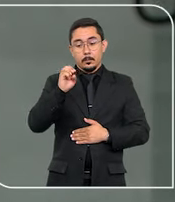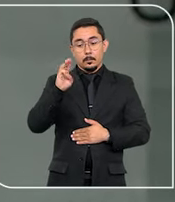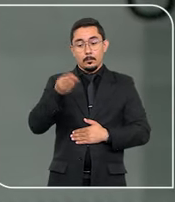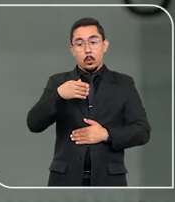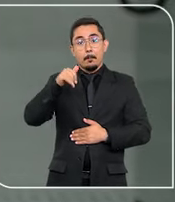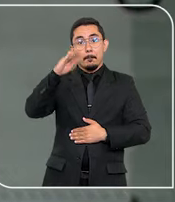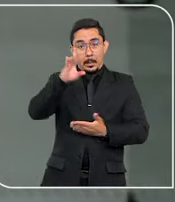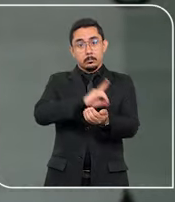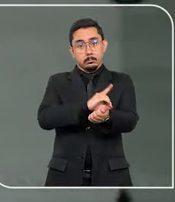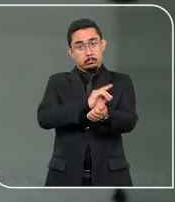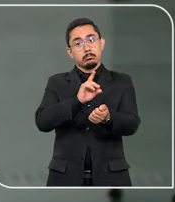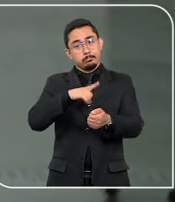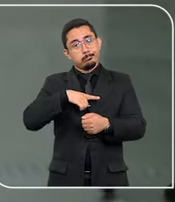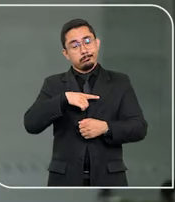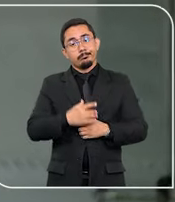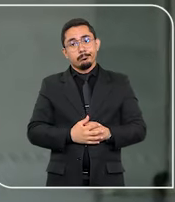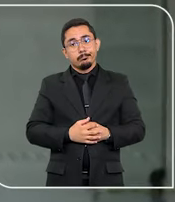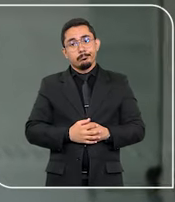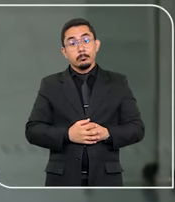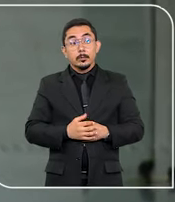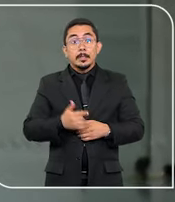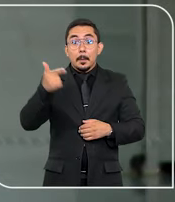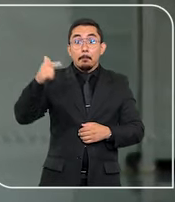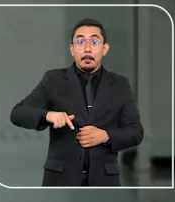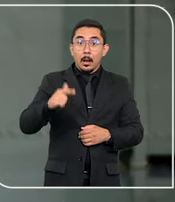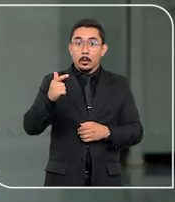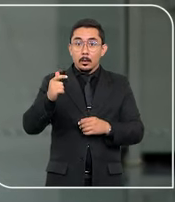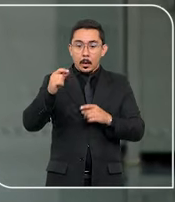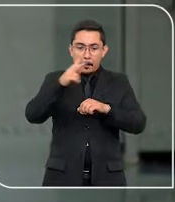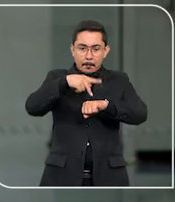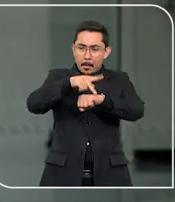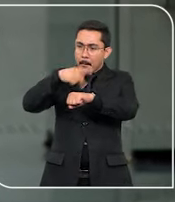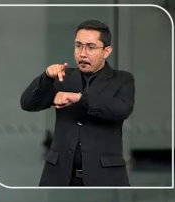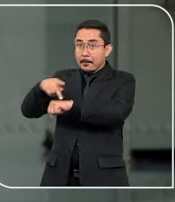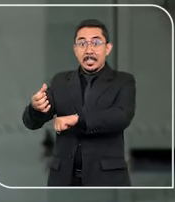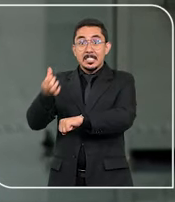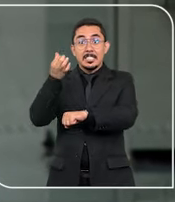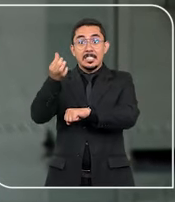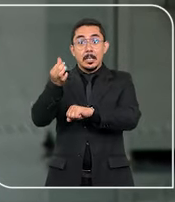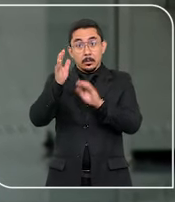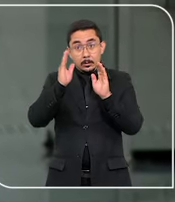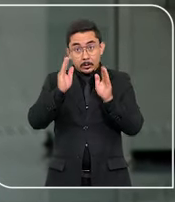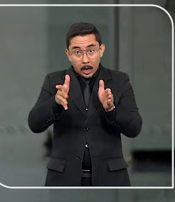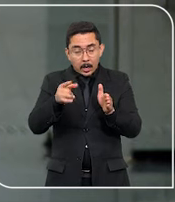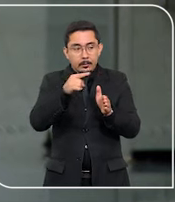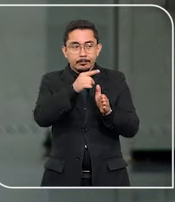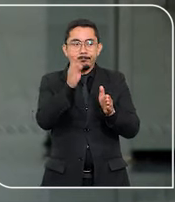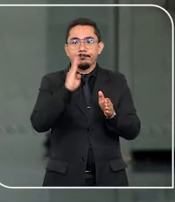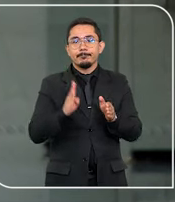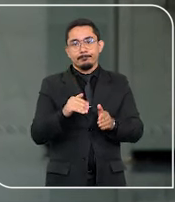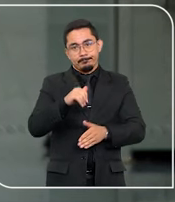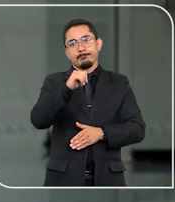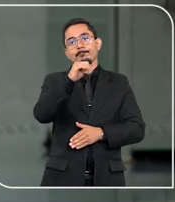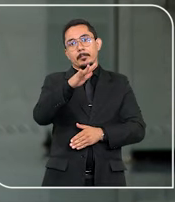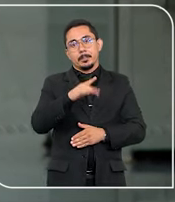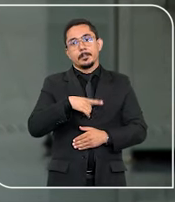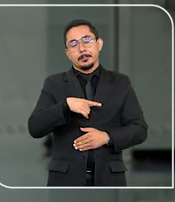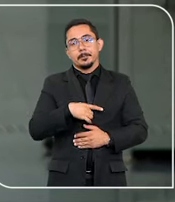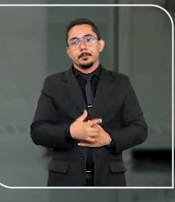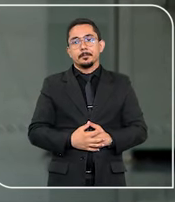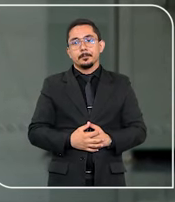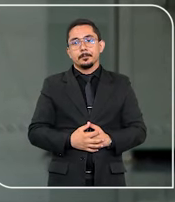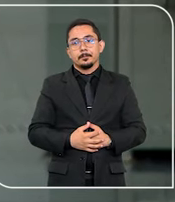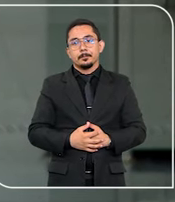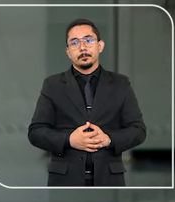diabetes. Além disso, ocupa o sexto lugar no mundo entre os países com mais pessoas com a doença e o terceiro lugar quando se fala em diabetes